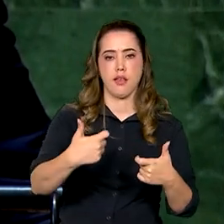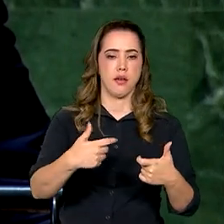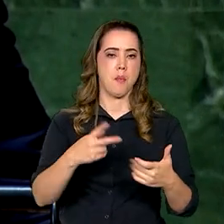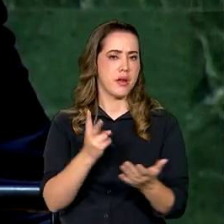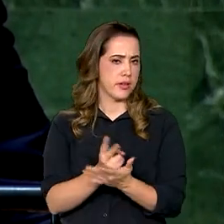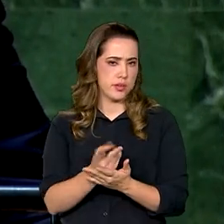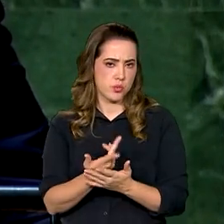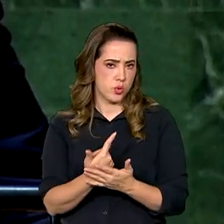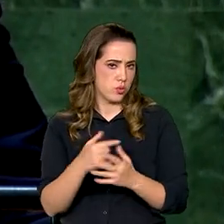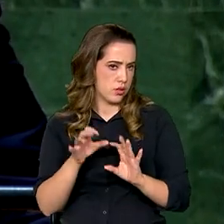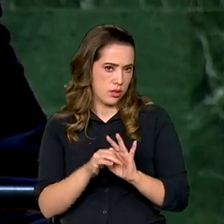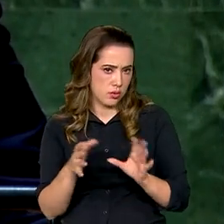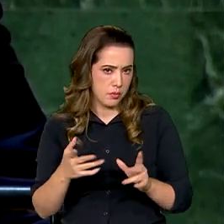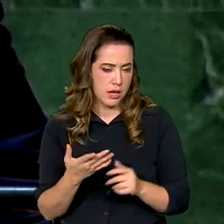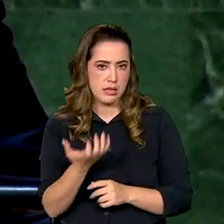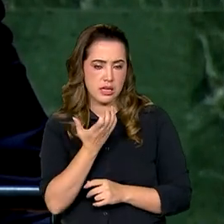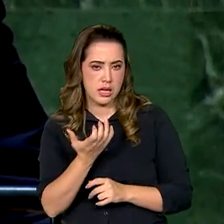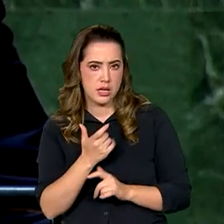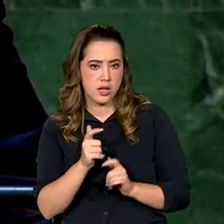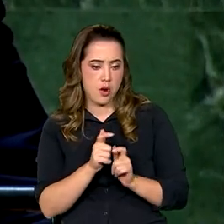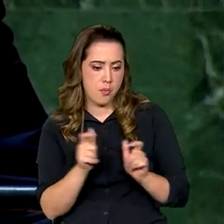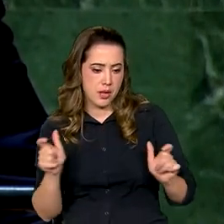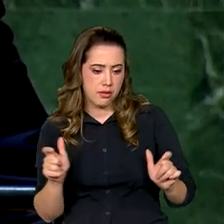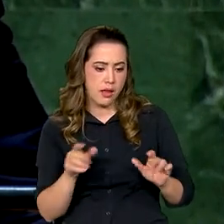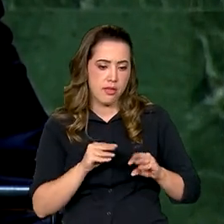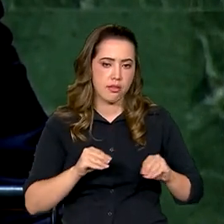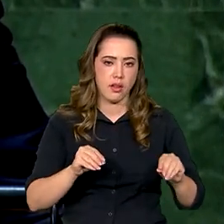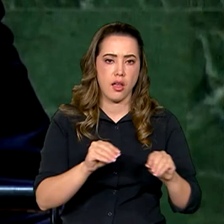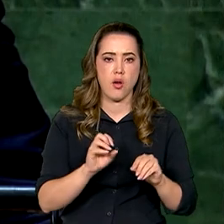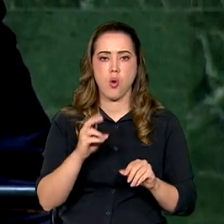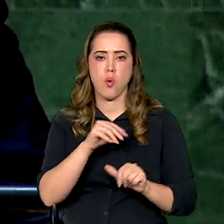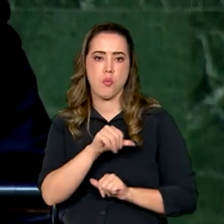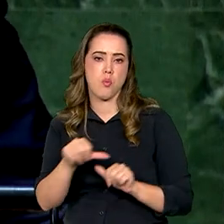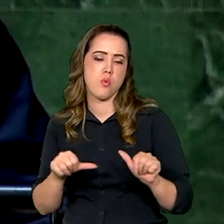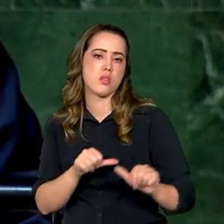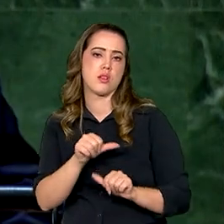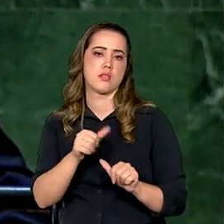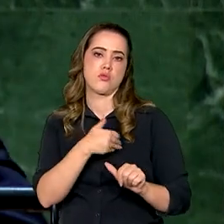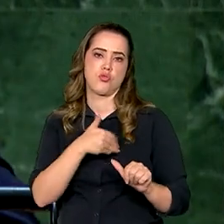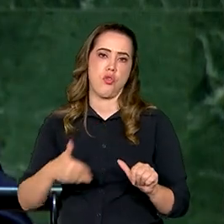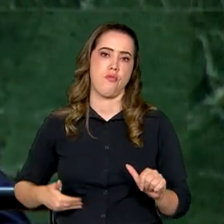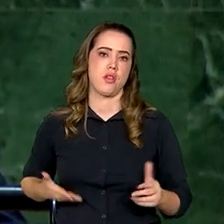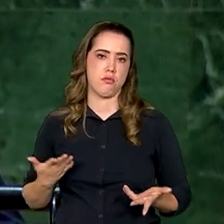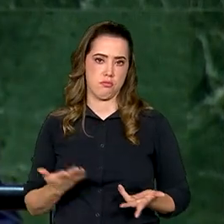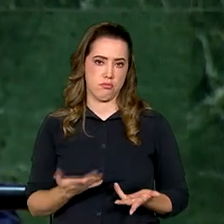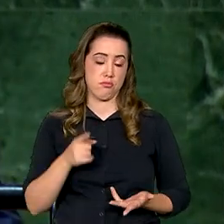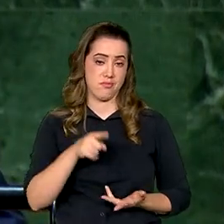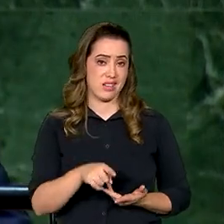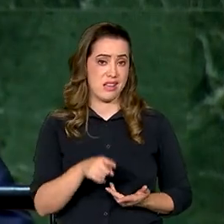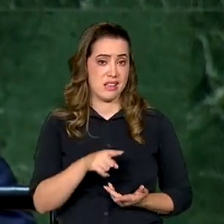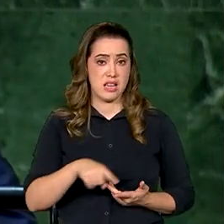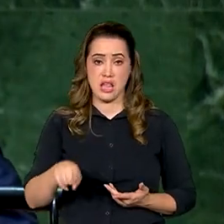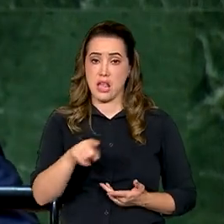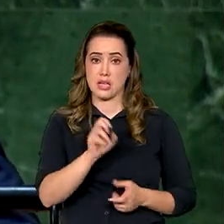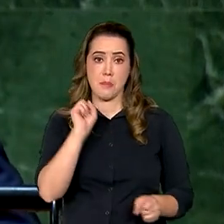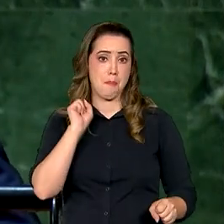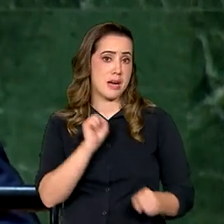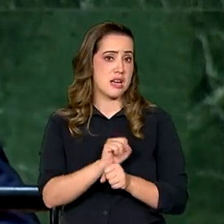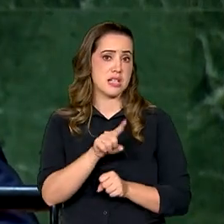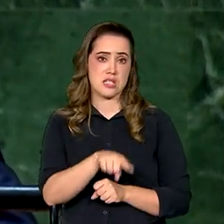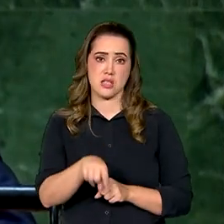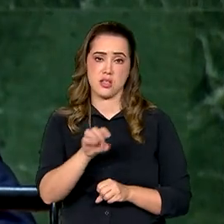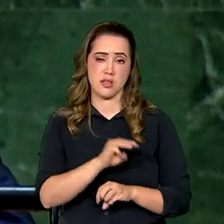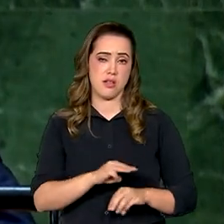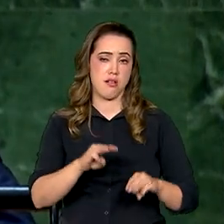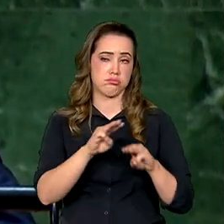busca de expansão territorial ou de mudança de regime. Essa paralisia é a prova mais eloquente